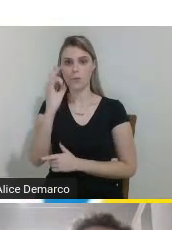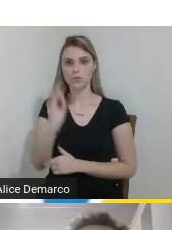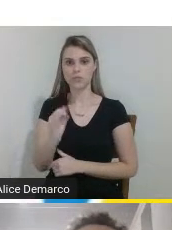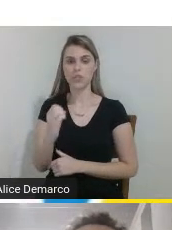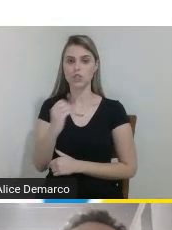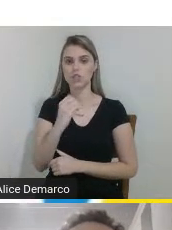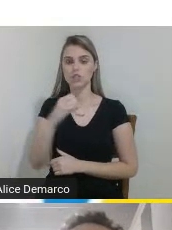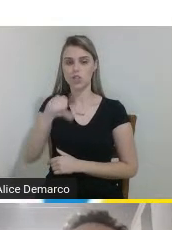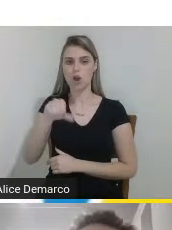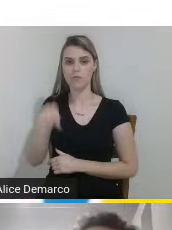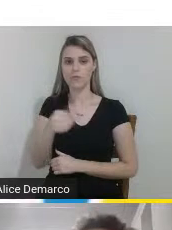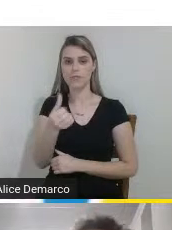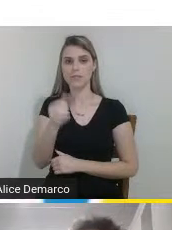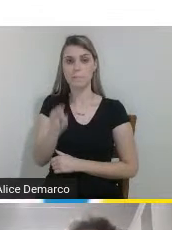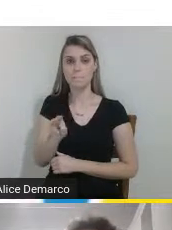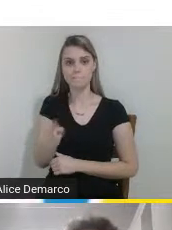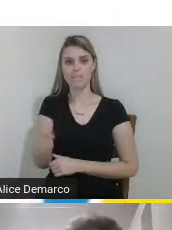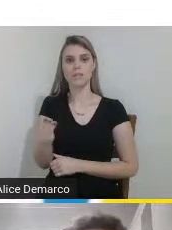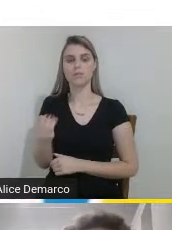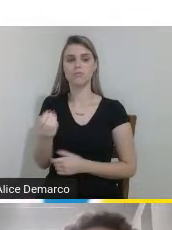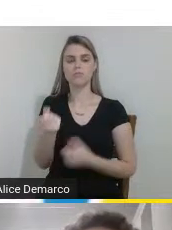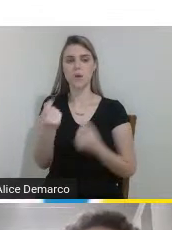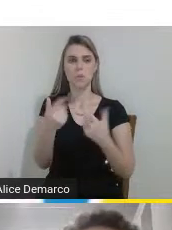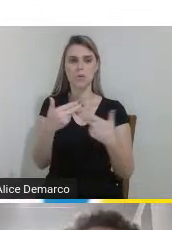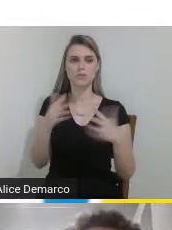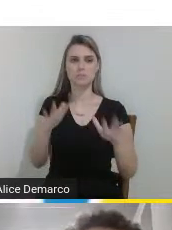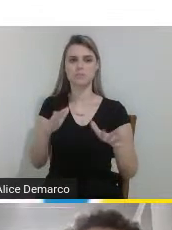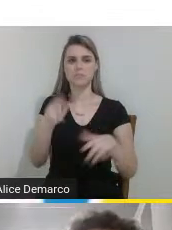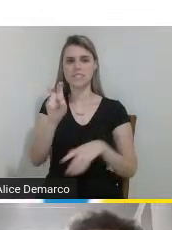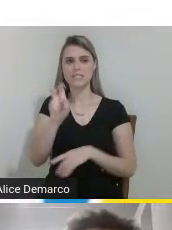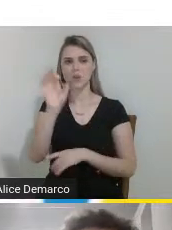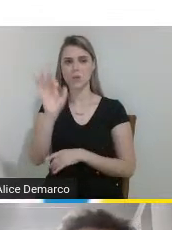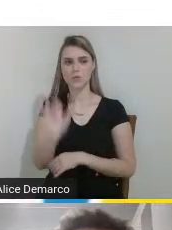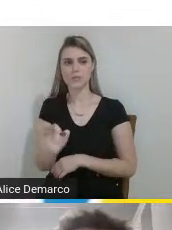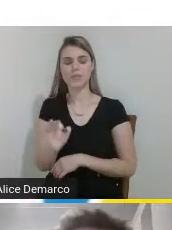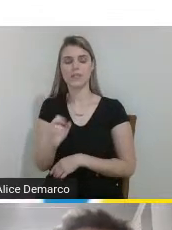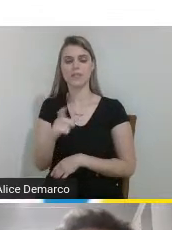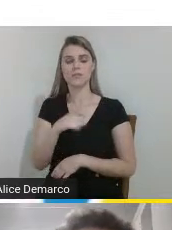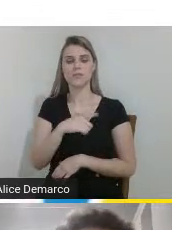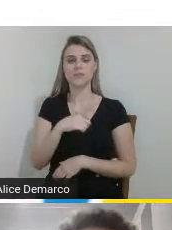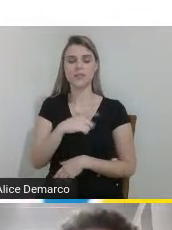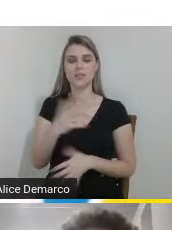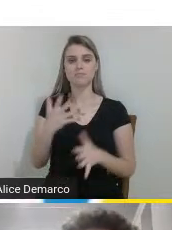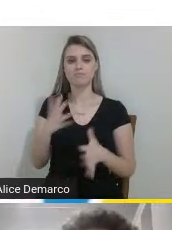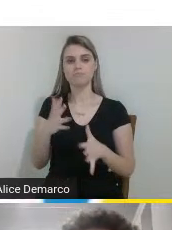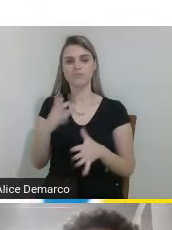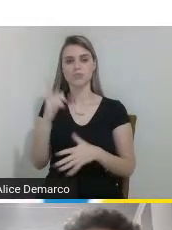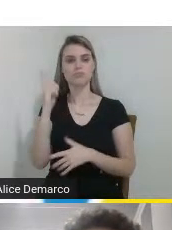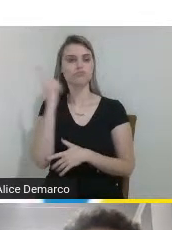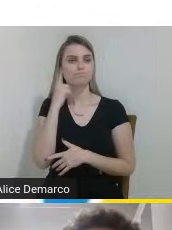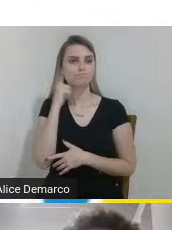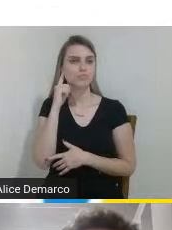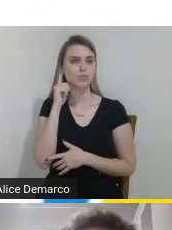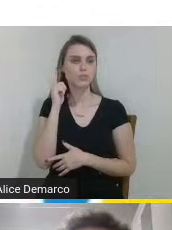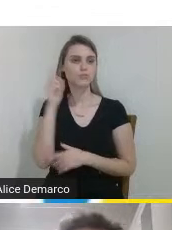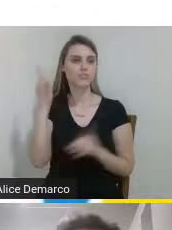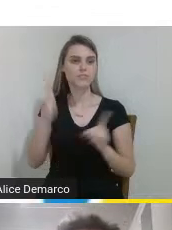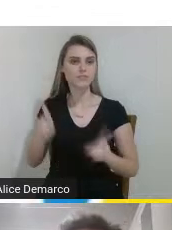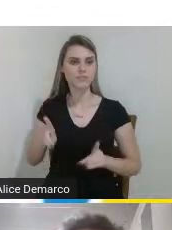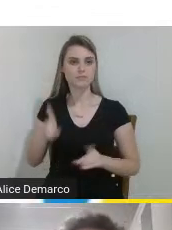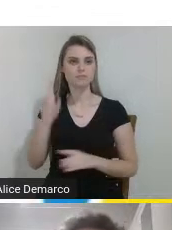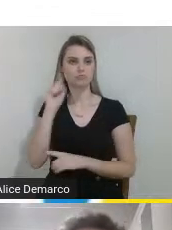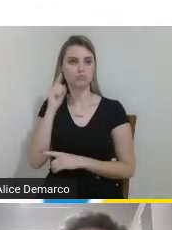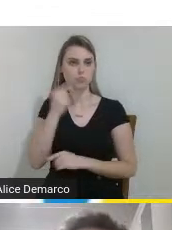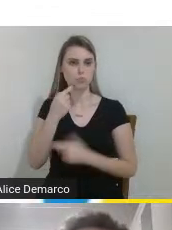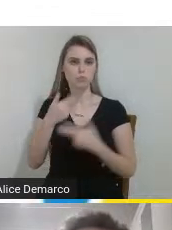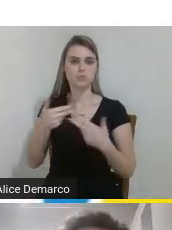,6 milhões algo em torno de 5% apresenta especificamente uma deficiência auditiva e destas 22